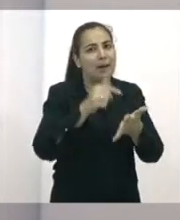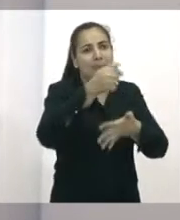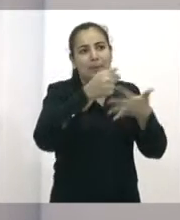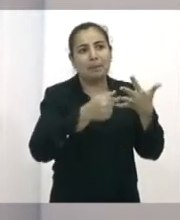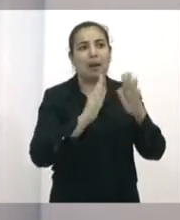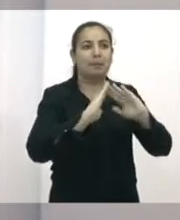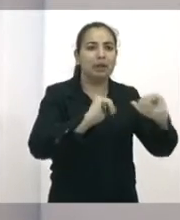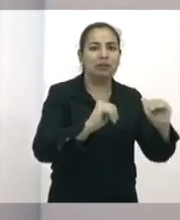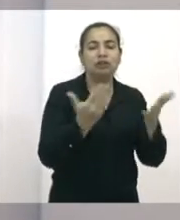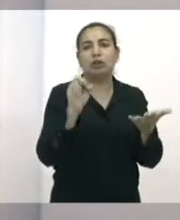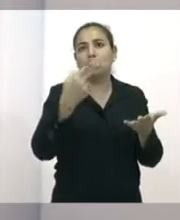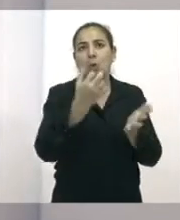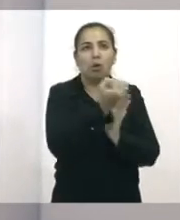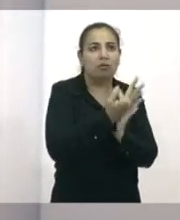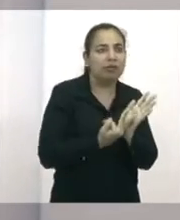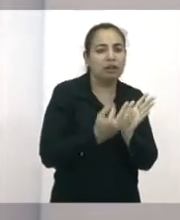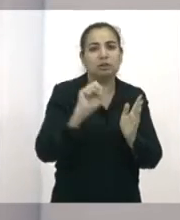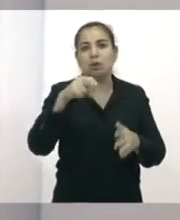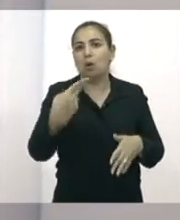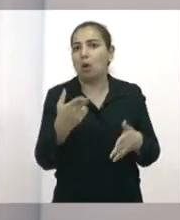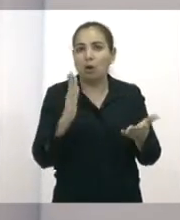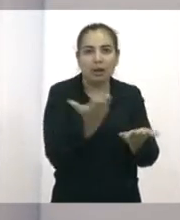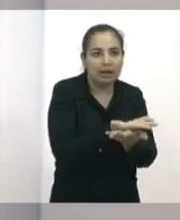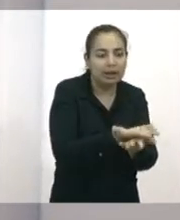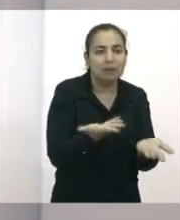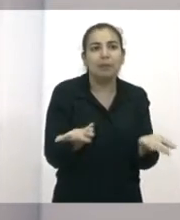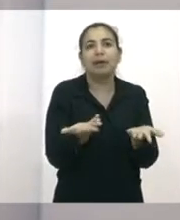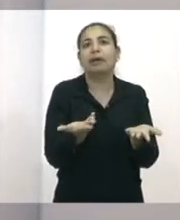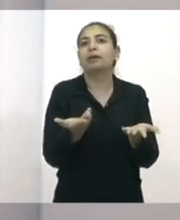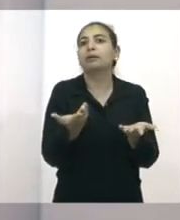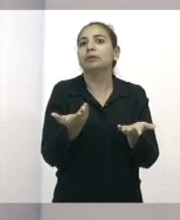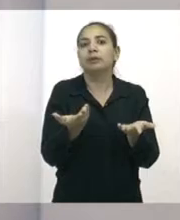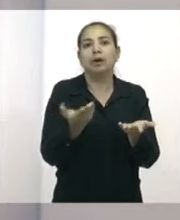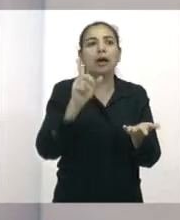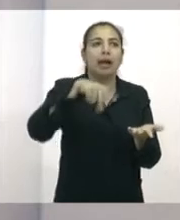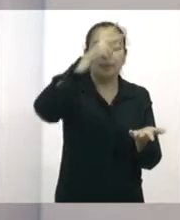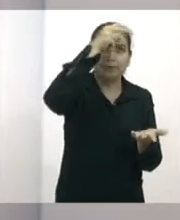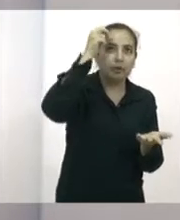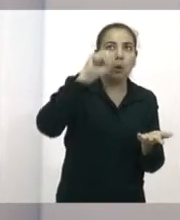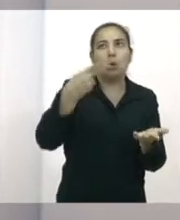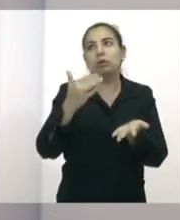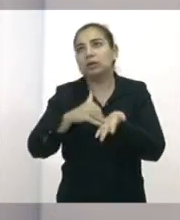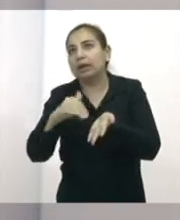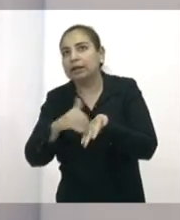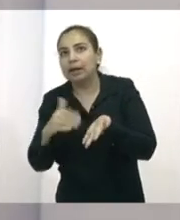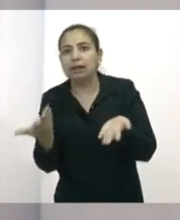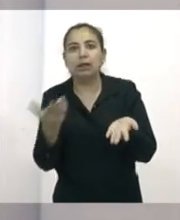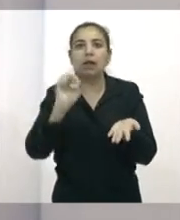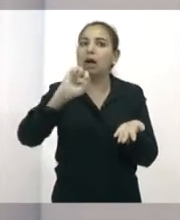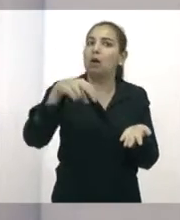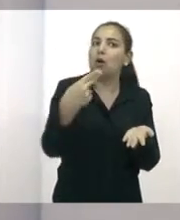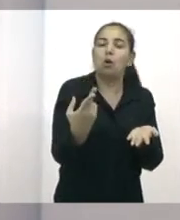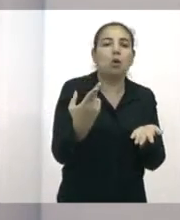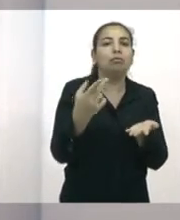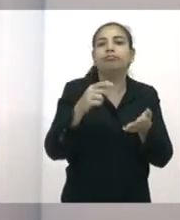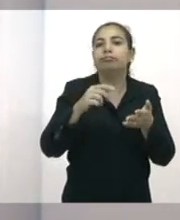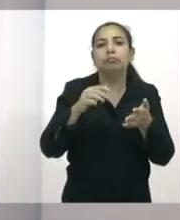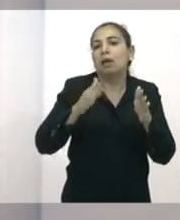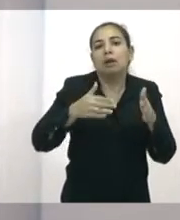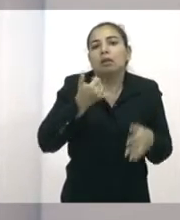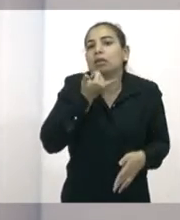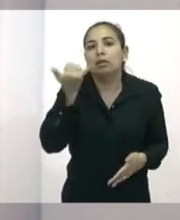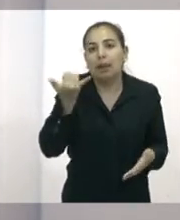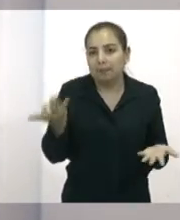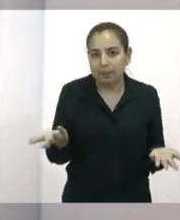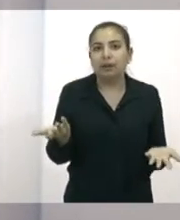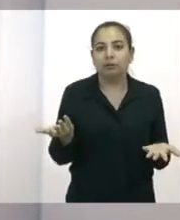pedido, um ofício, um requerimento para um determinado órgão da Prefeitura, Secretaria de Direitos Humanos, Secretaria de Assistência, Secretaria de Saúde,